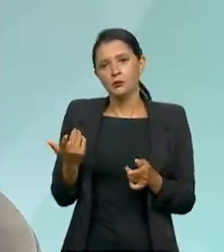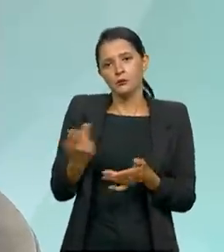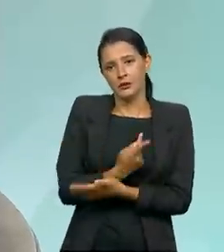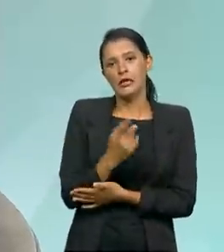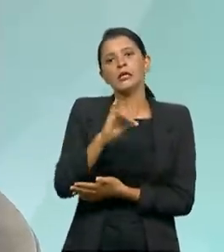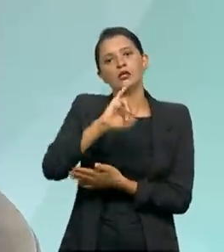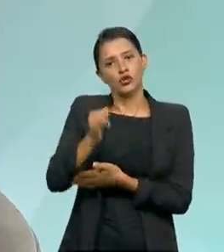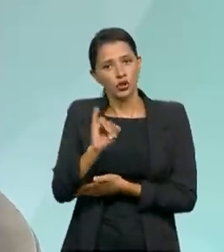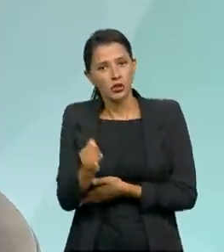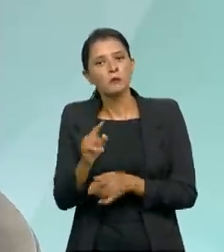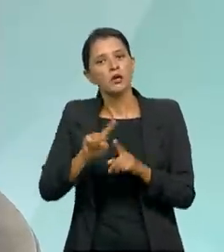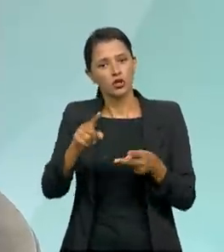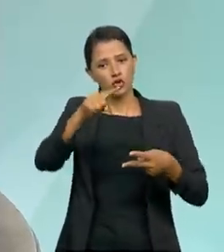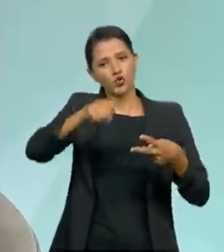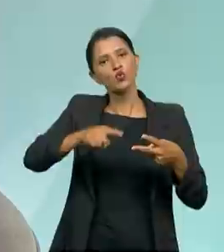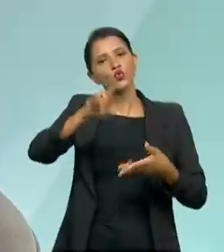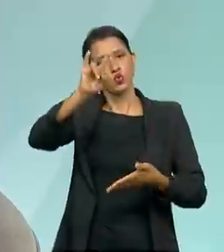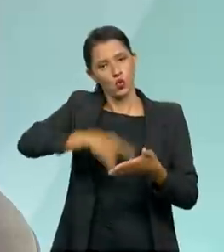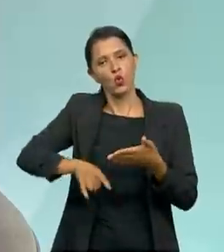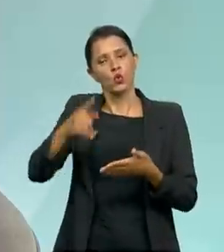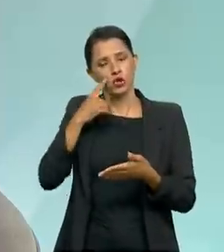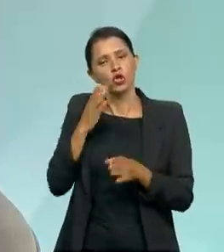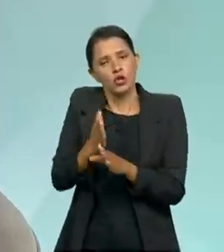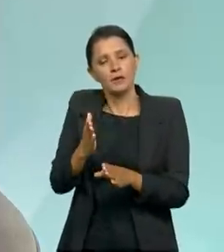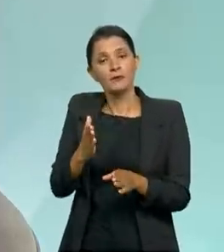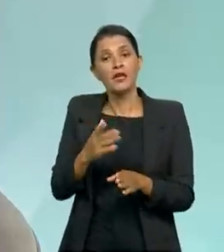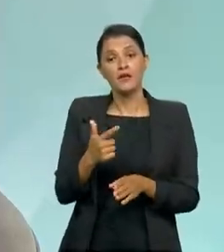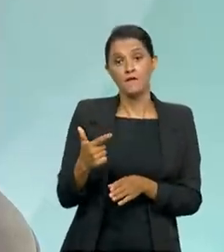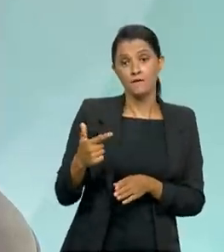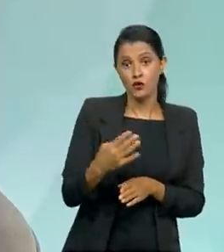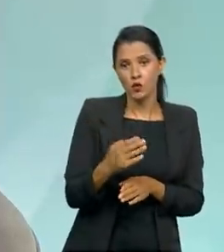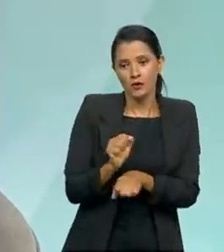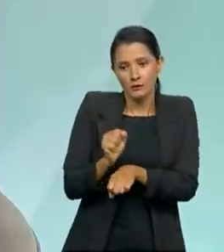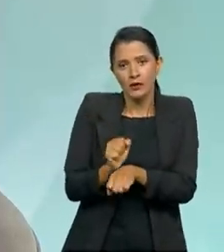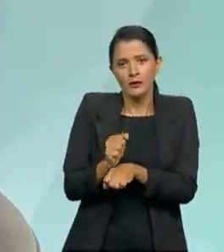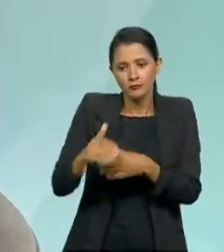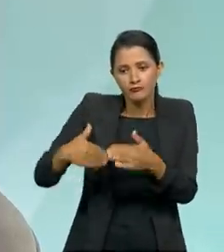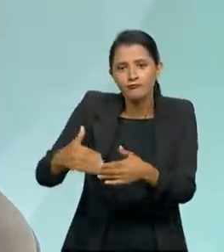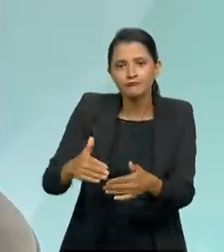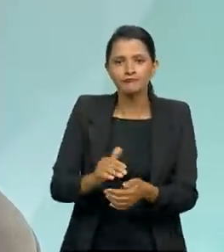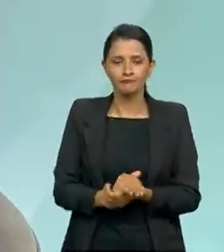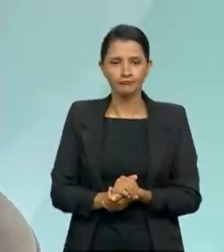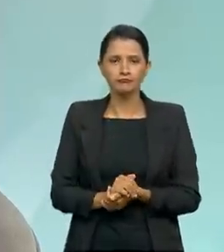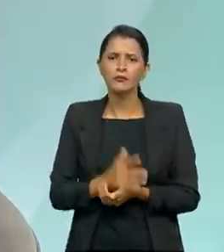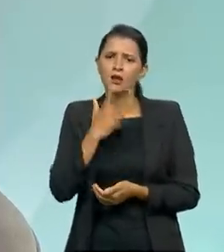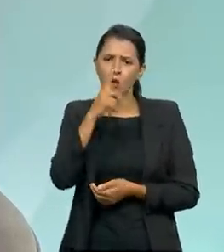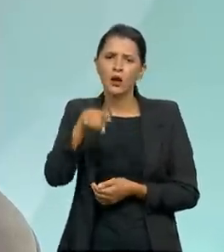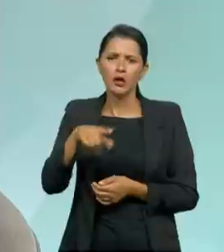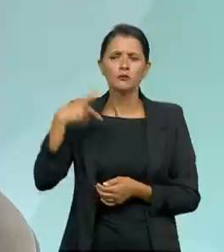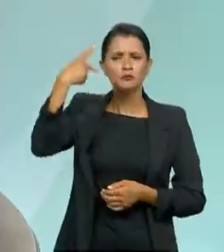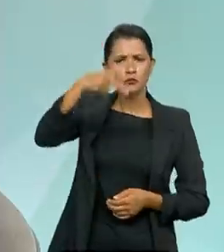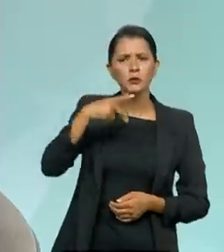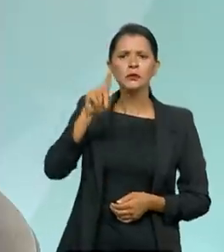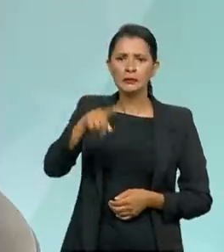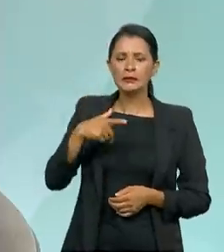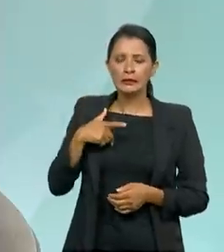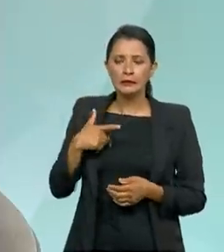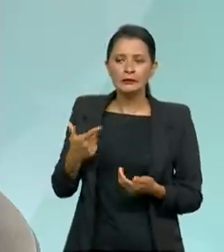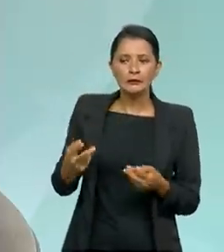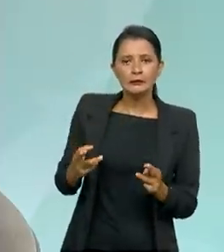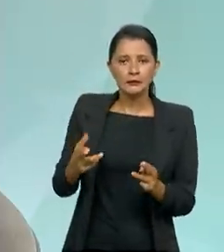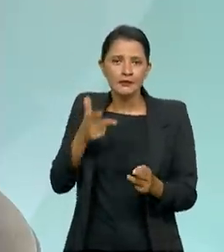mas já temos dois acordos bastante identificados e 24 em andamento. Então, acho que a política é exitosa,